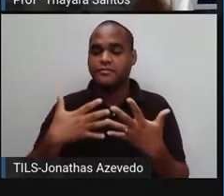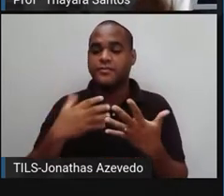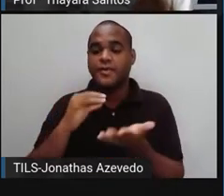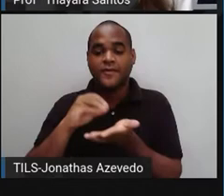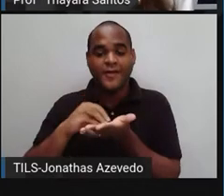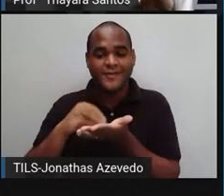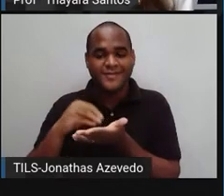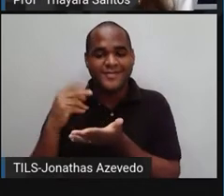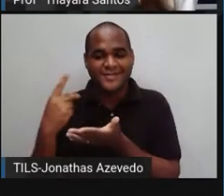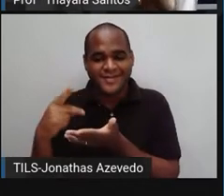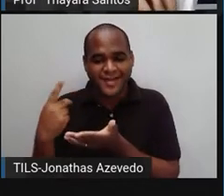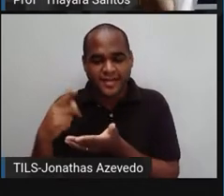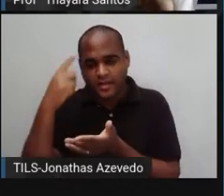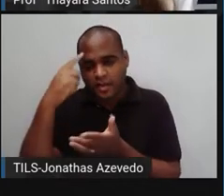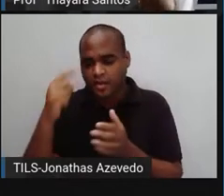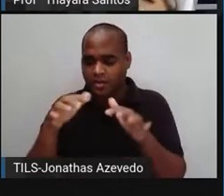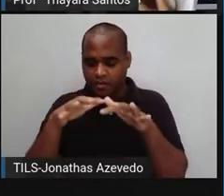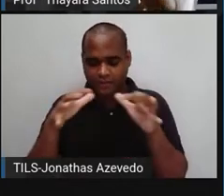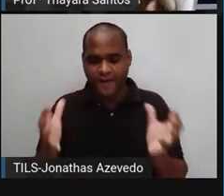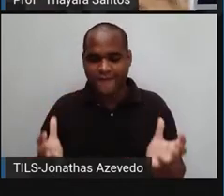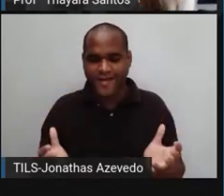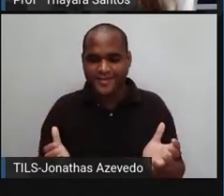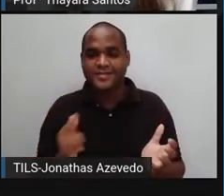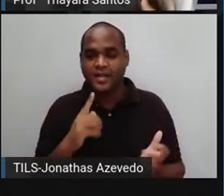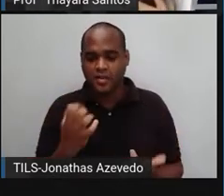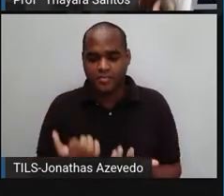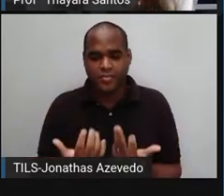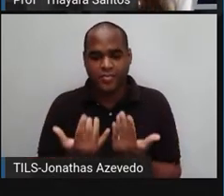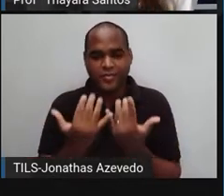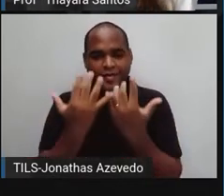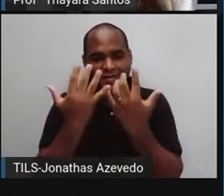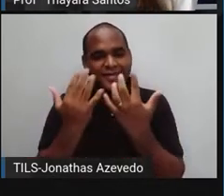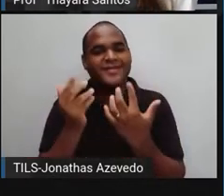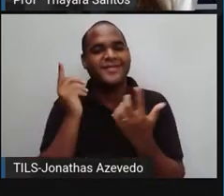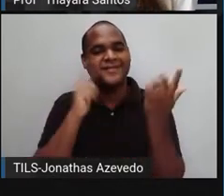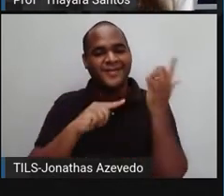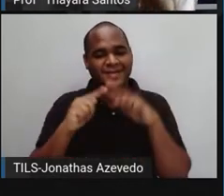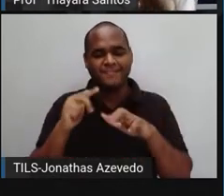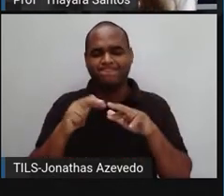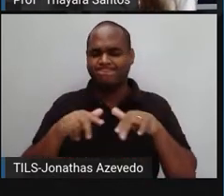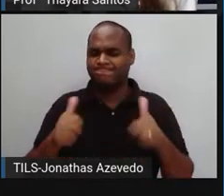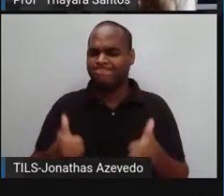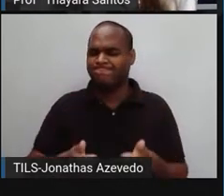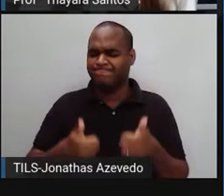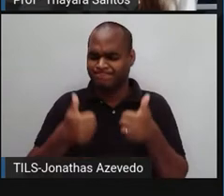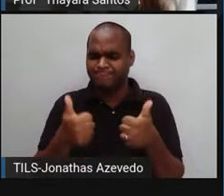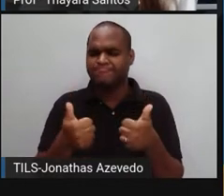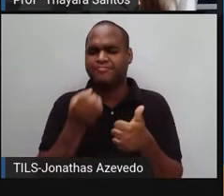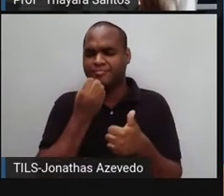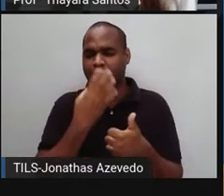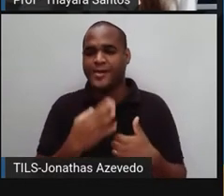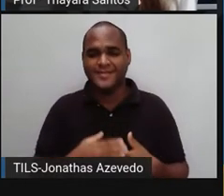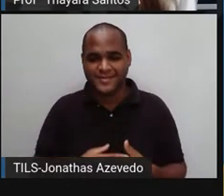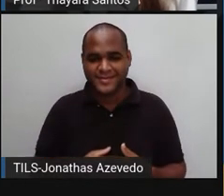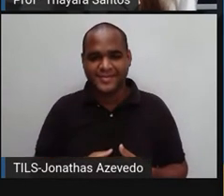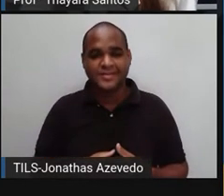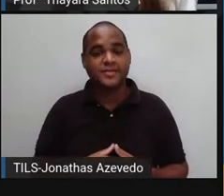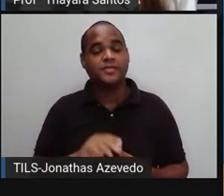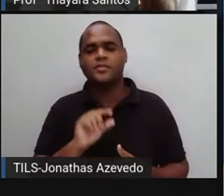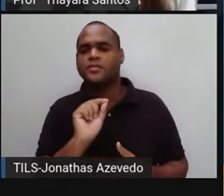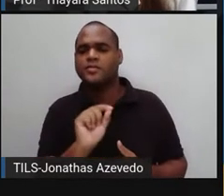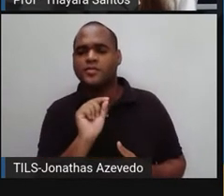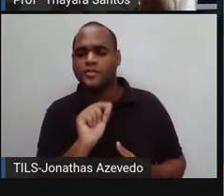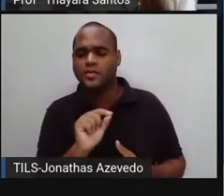colocam nos vasos das plantas. Faz com que elas cresçam saudáveis. Isso aí é muito rico em nutrientes. E falando em